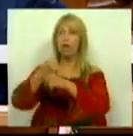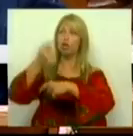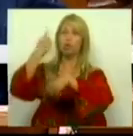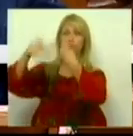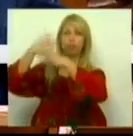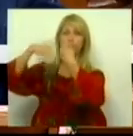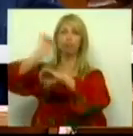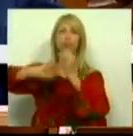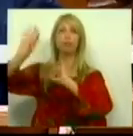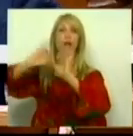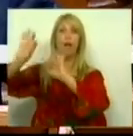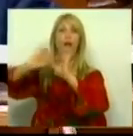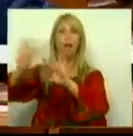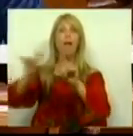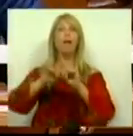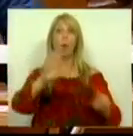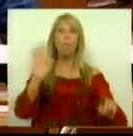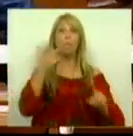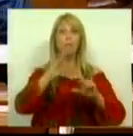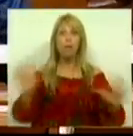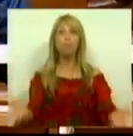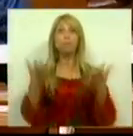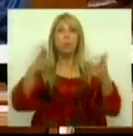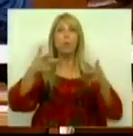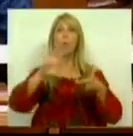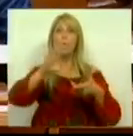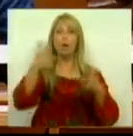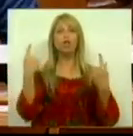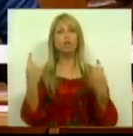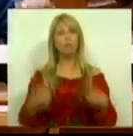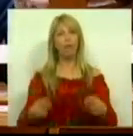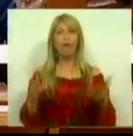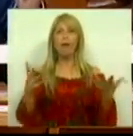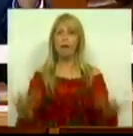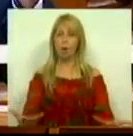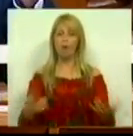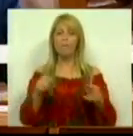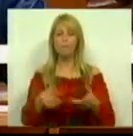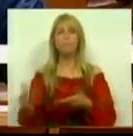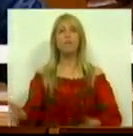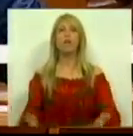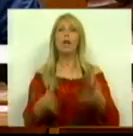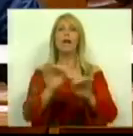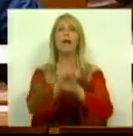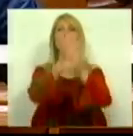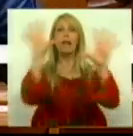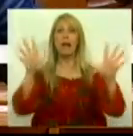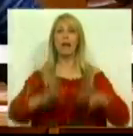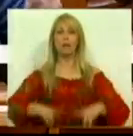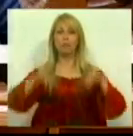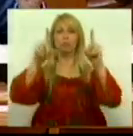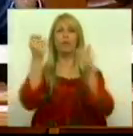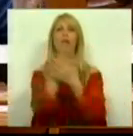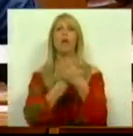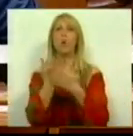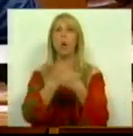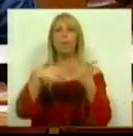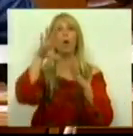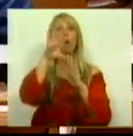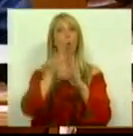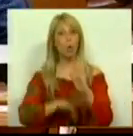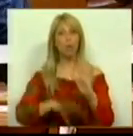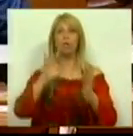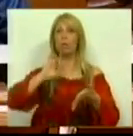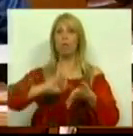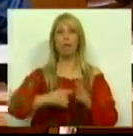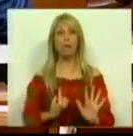de crescimento que o país dispõe neste momento. Esta é uma estratégia clara de crescimento económico, condição sine qua